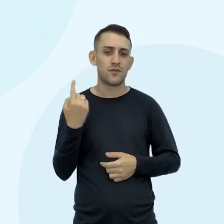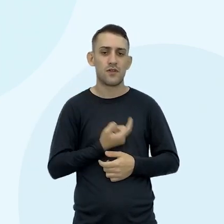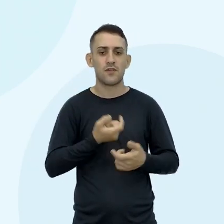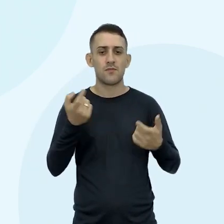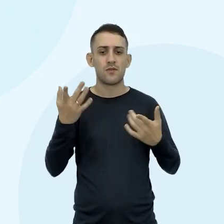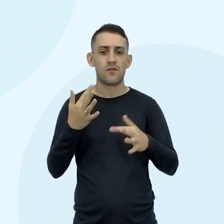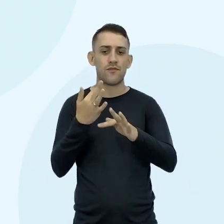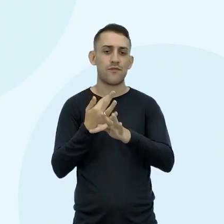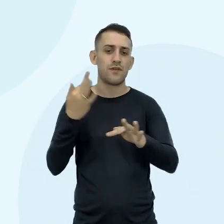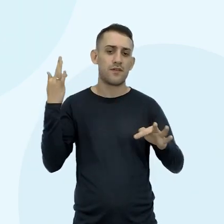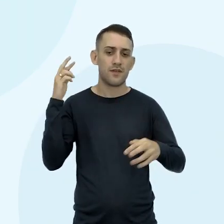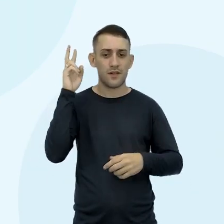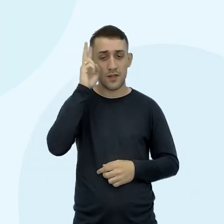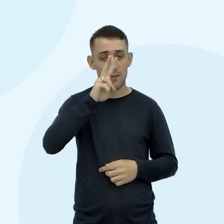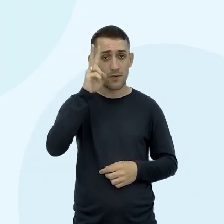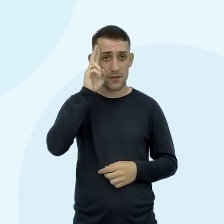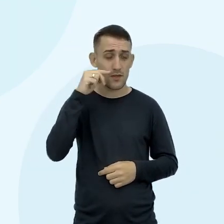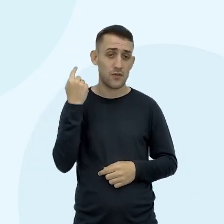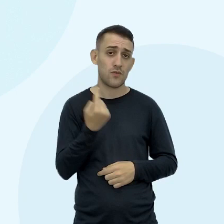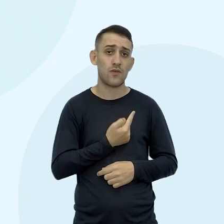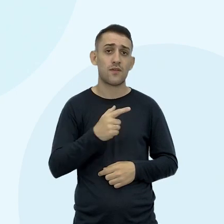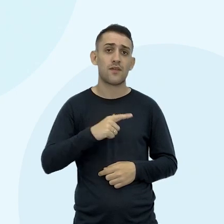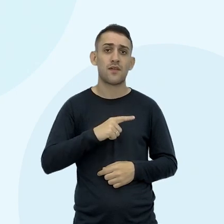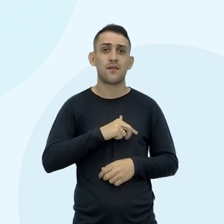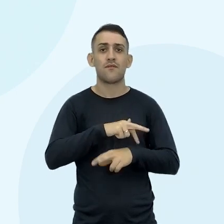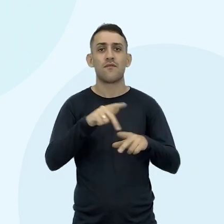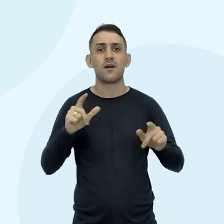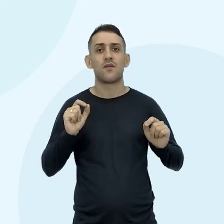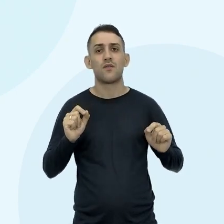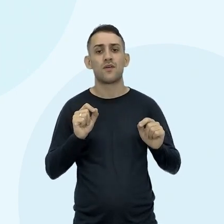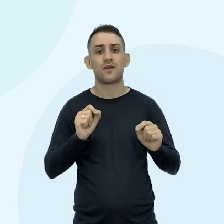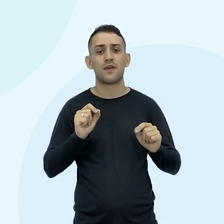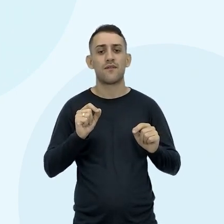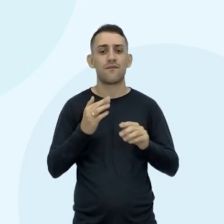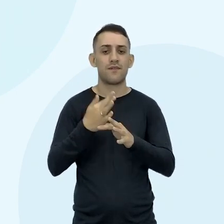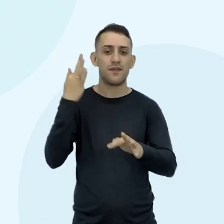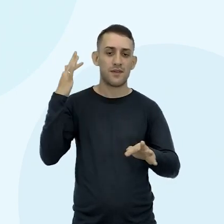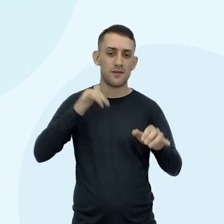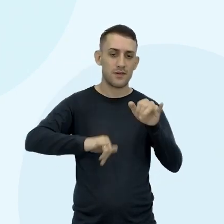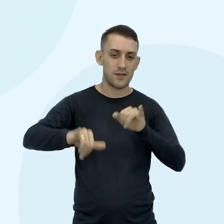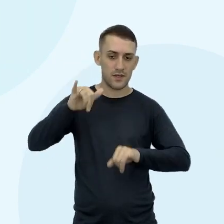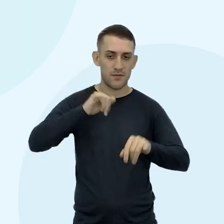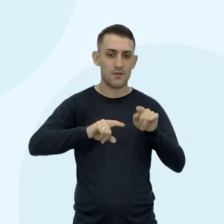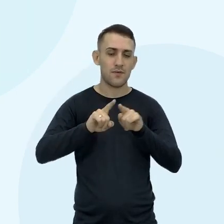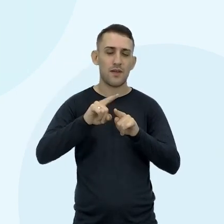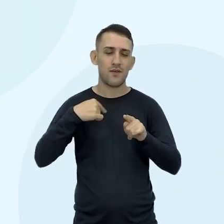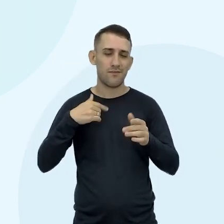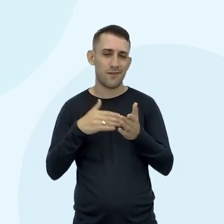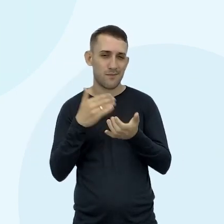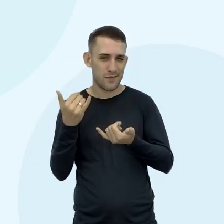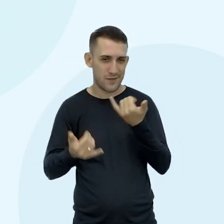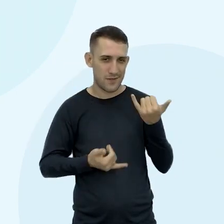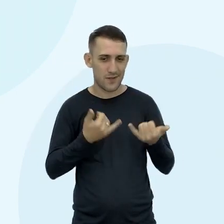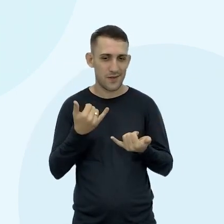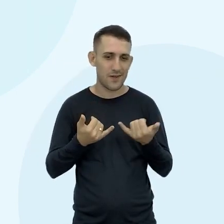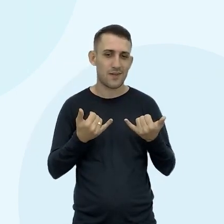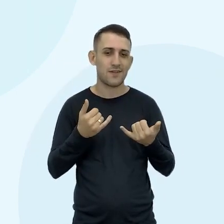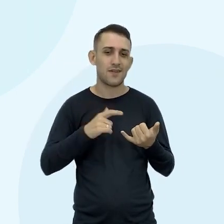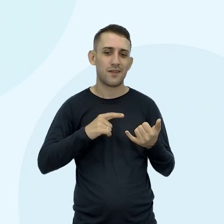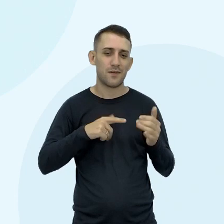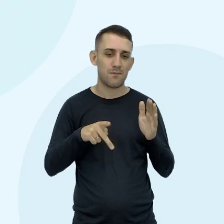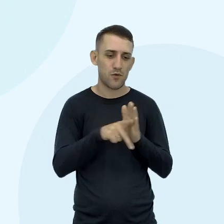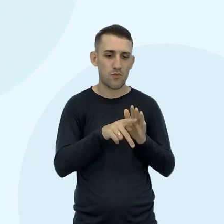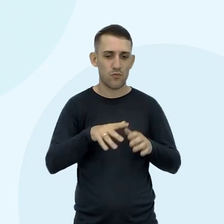física Lembrando que a gente pegou Bastante a parte de fisico-química Então até brinquei Para quem não reparou Rumo ao espaço